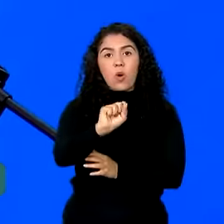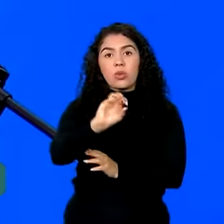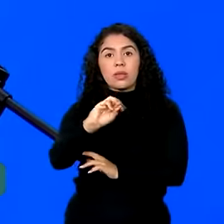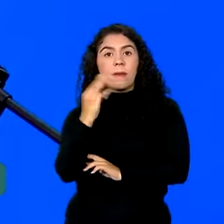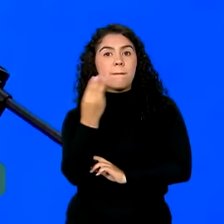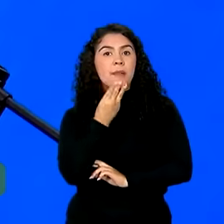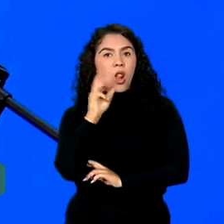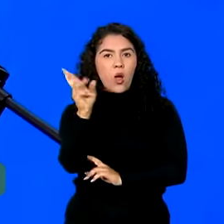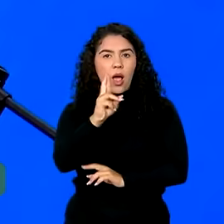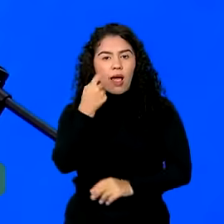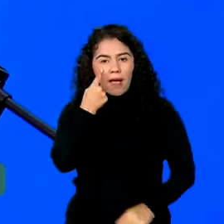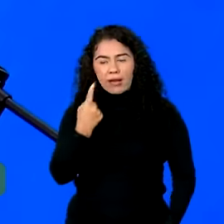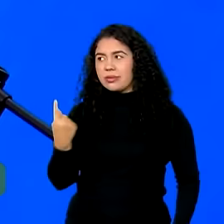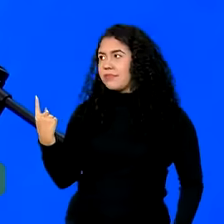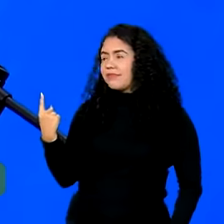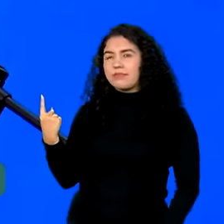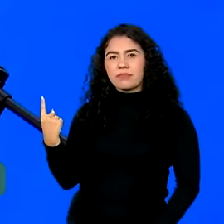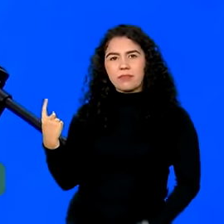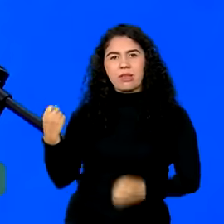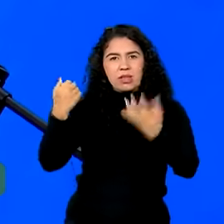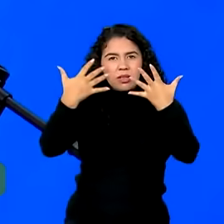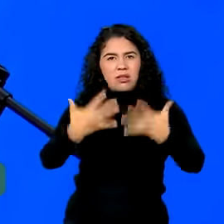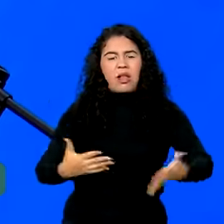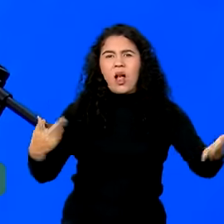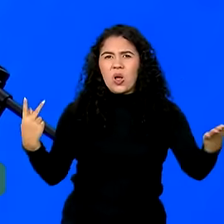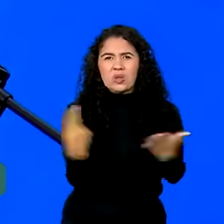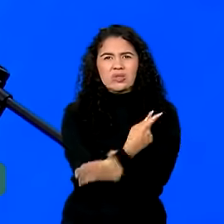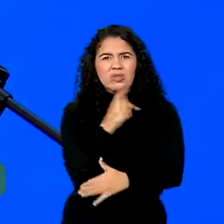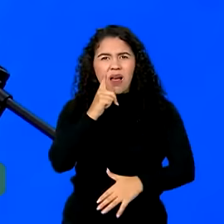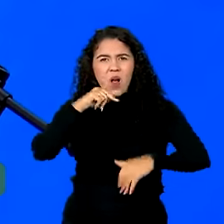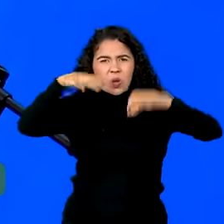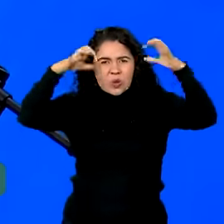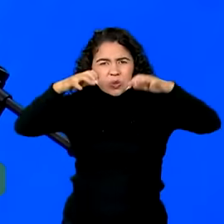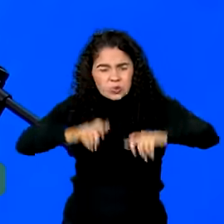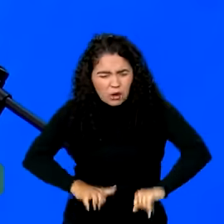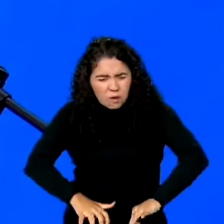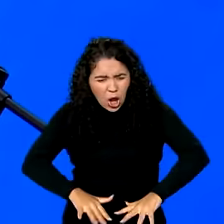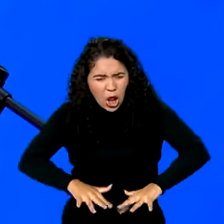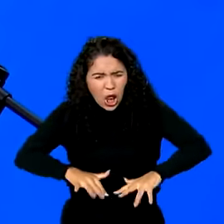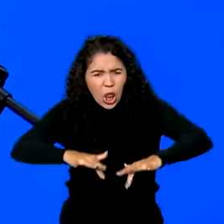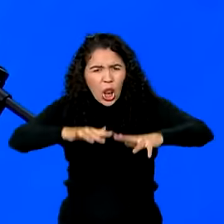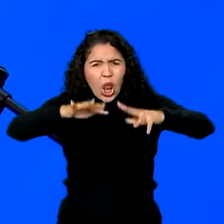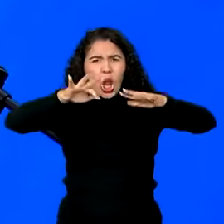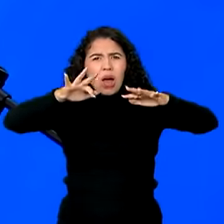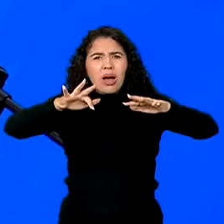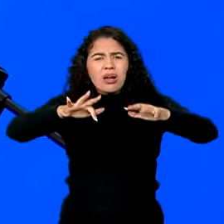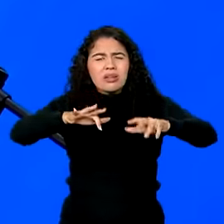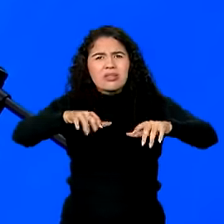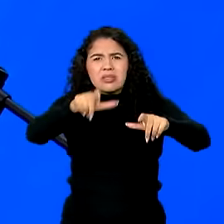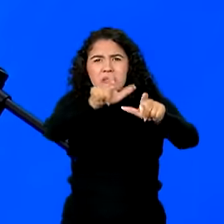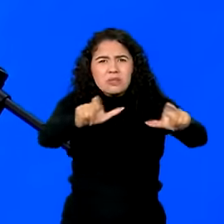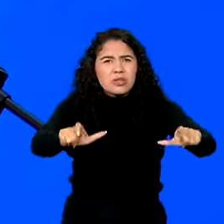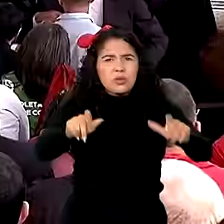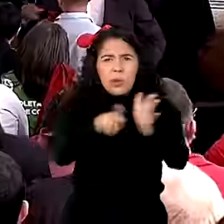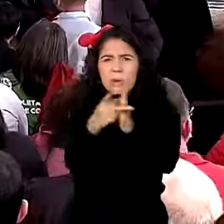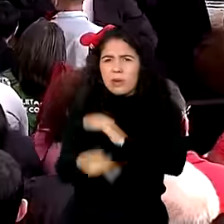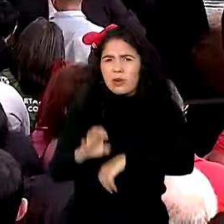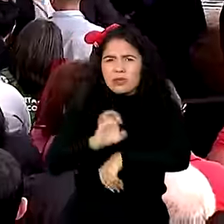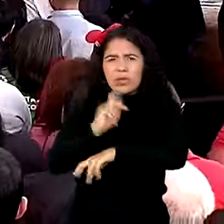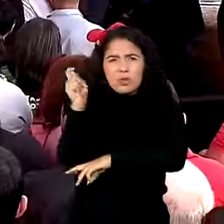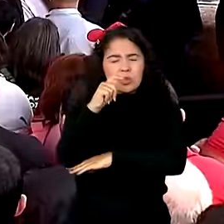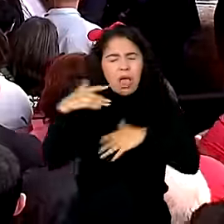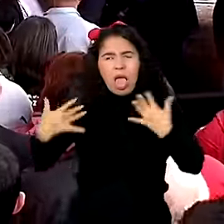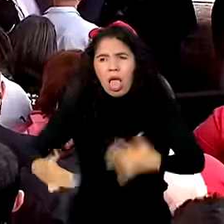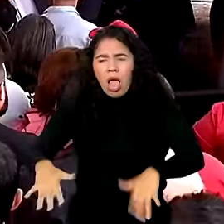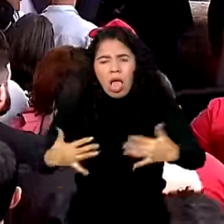Veio essa enchente que assolou a vida do povo gaúcho e aterrorizou até o país. E o presidente Lula